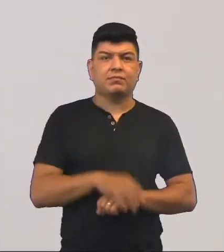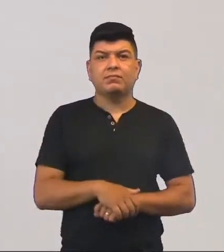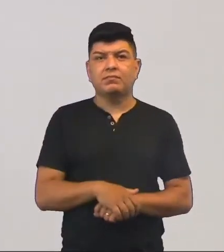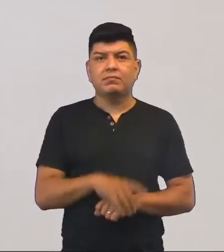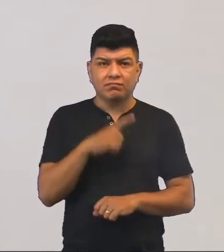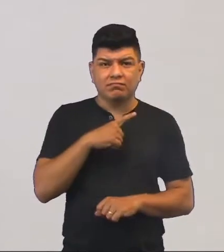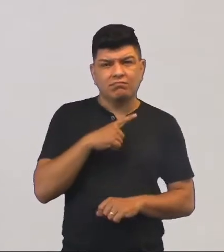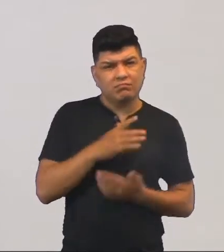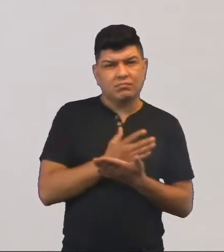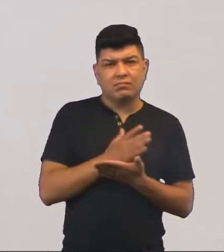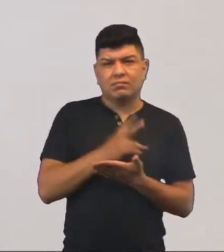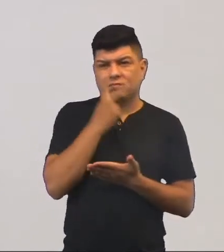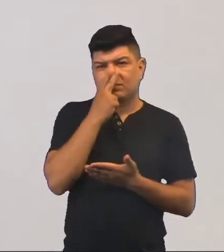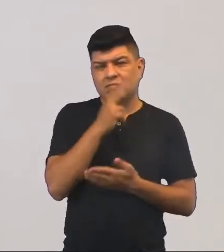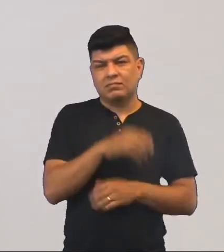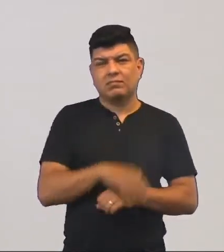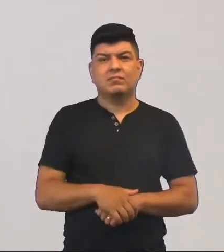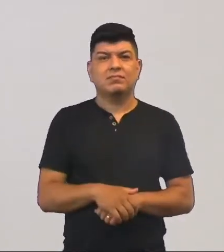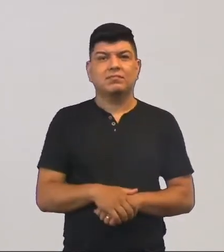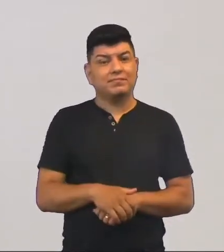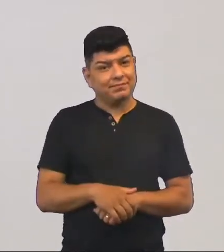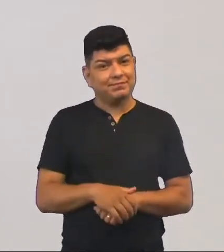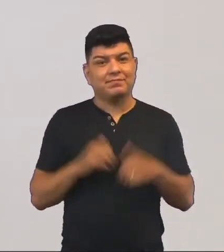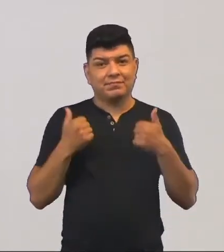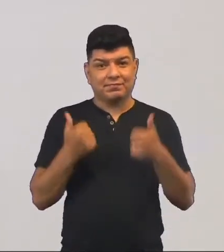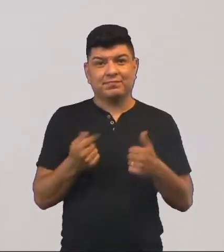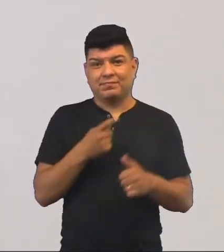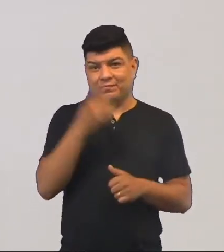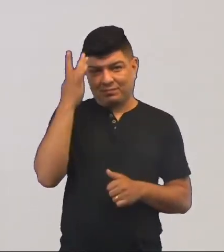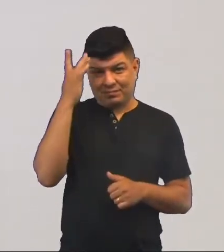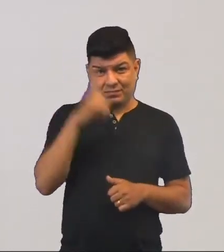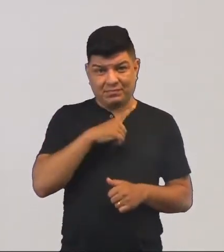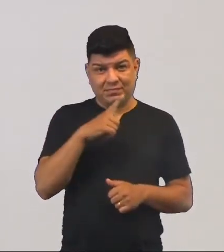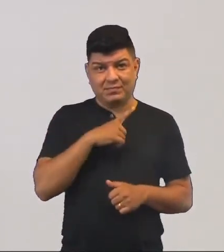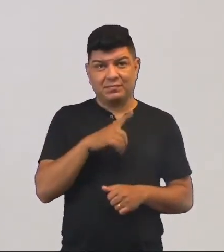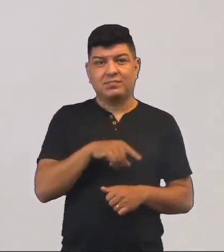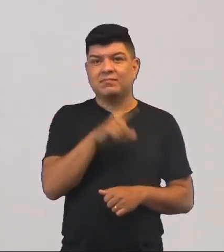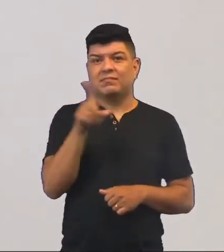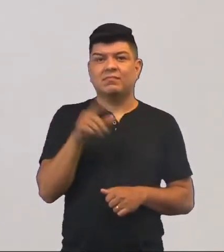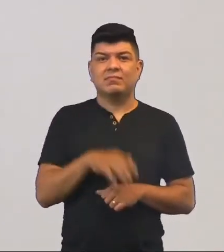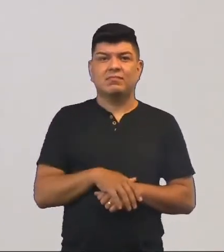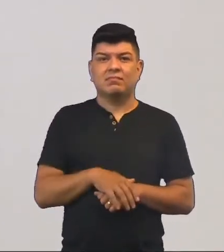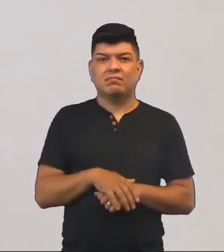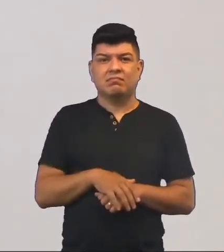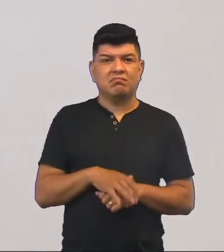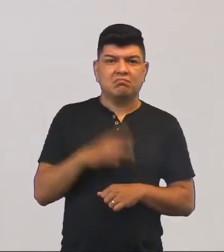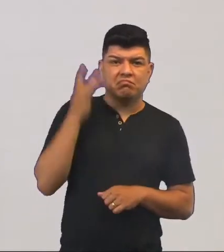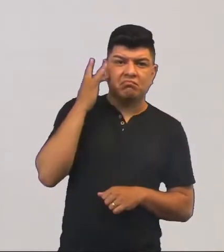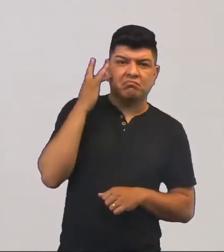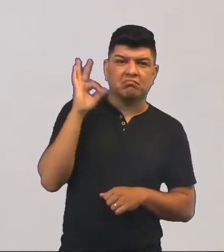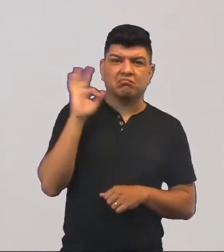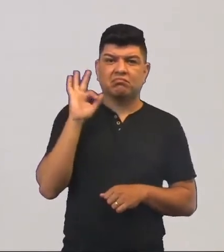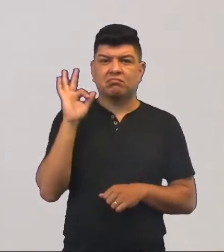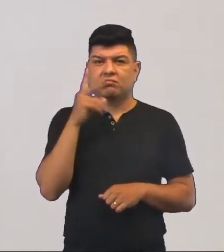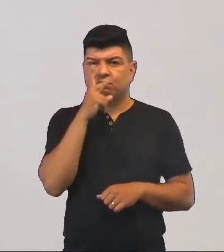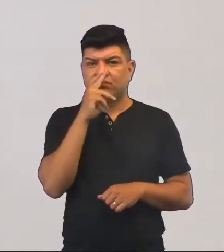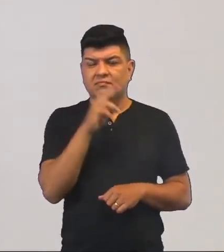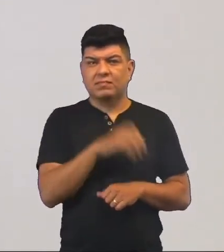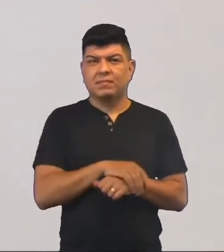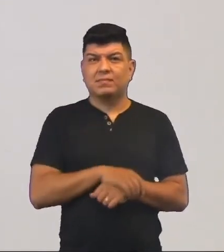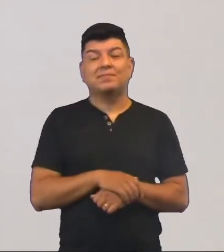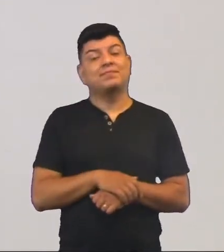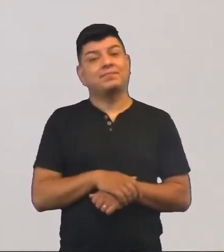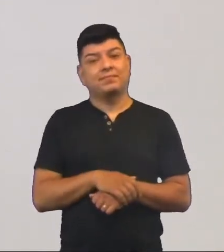Tem alguma coisa semelhante? Muito bem, você acha que tem? E você, não achou nada de semelhante?